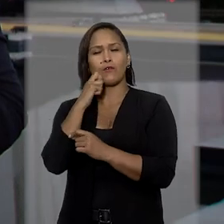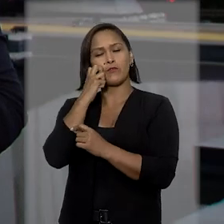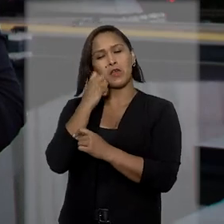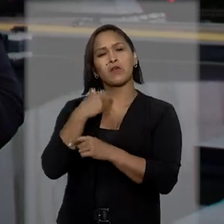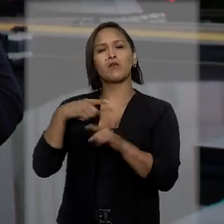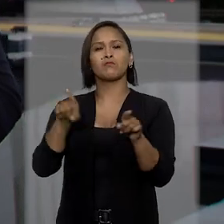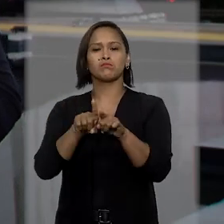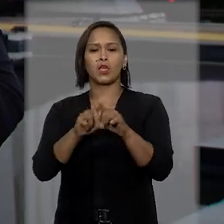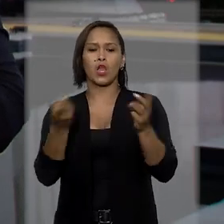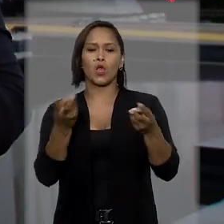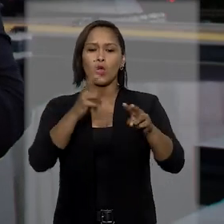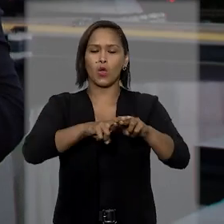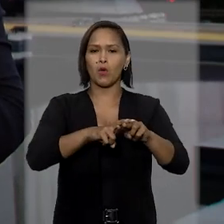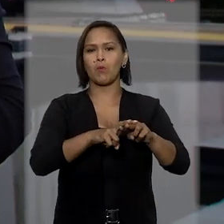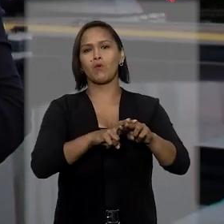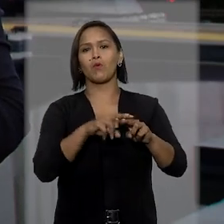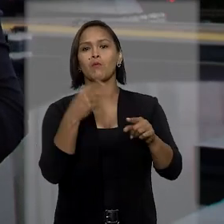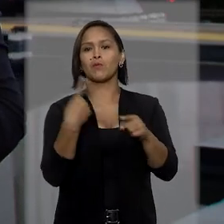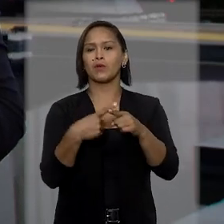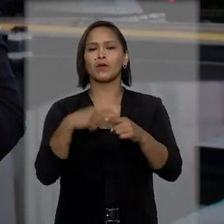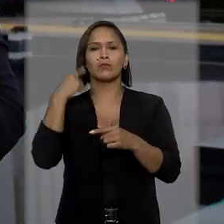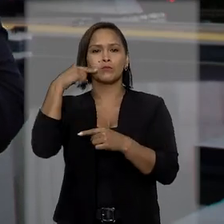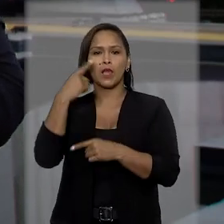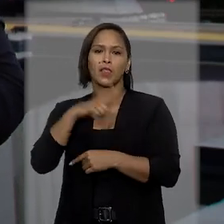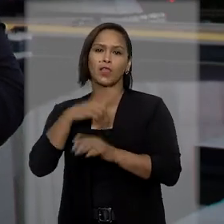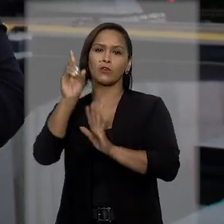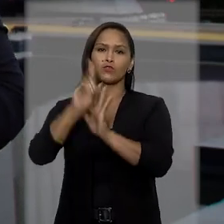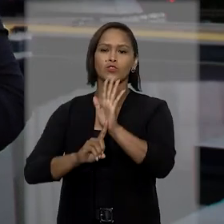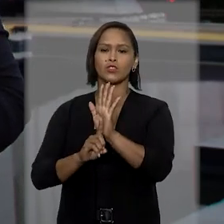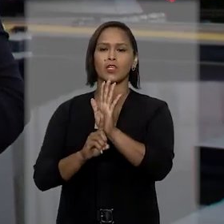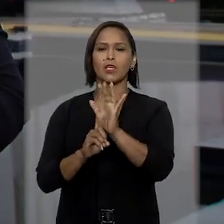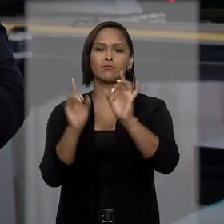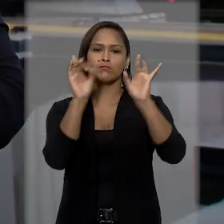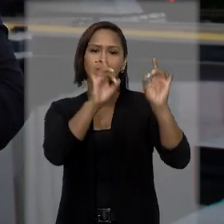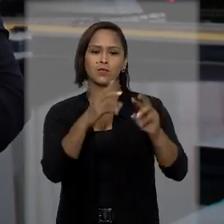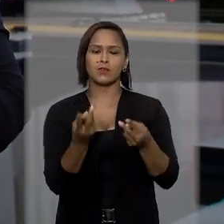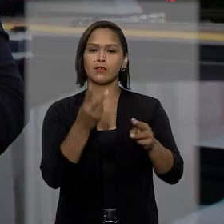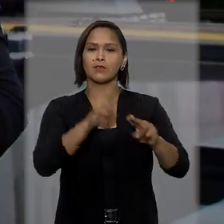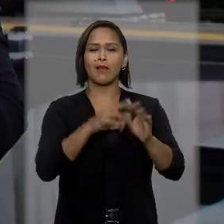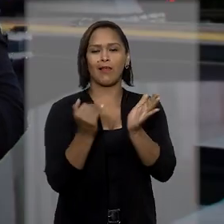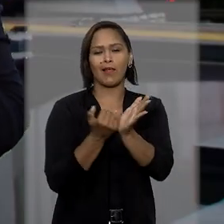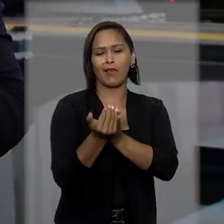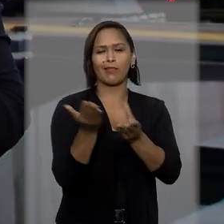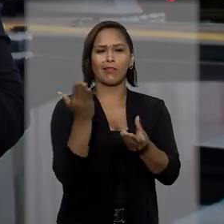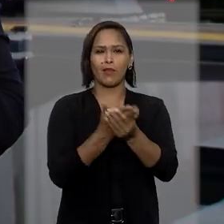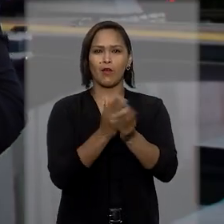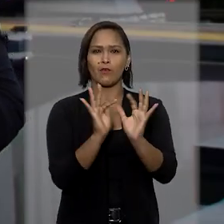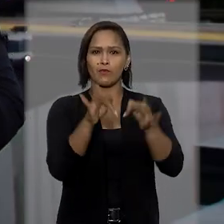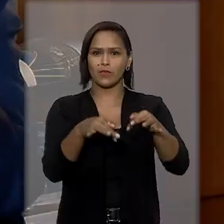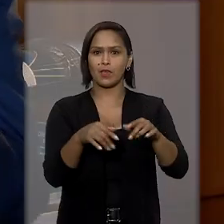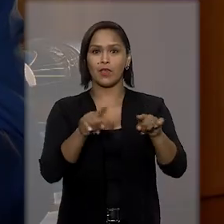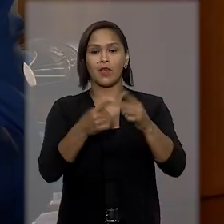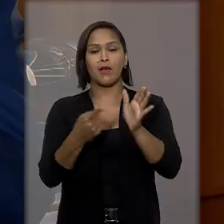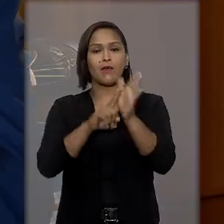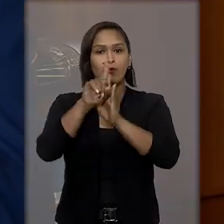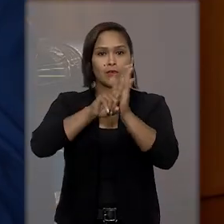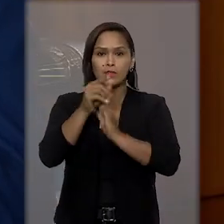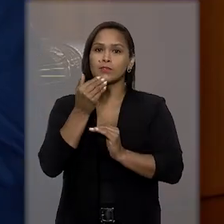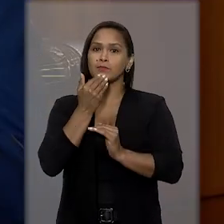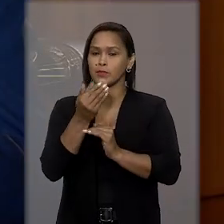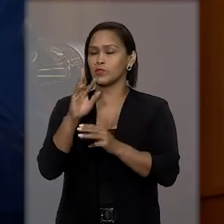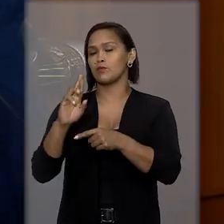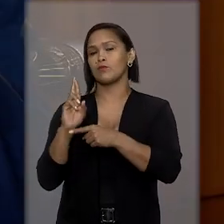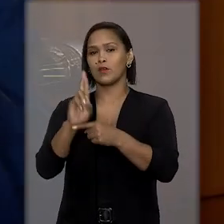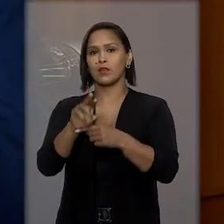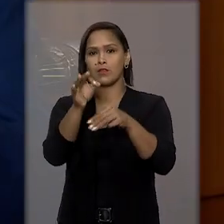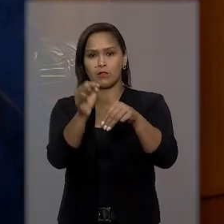ilegal na prisão em cela comum, pois como advogado ele teria o direito de ficar em sala especial até o trânsito em julgado. Ao analisar o pedido,